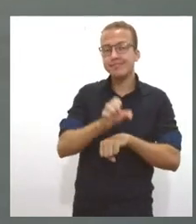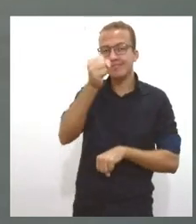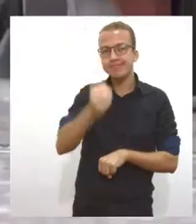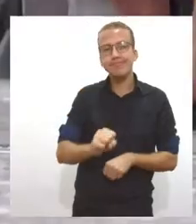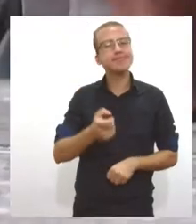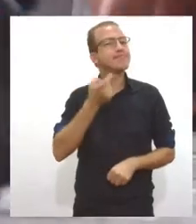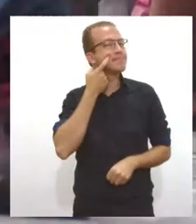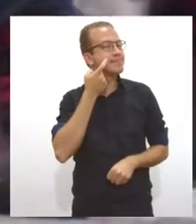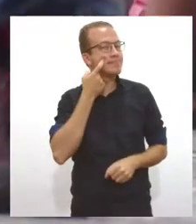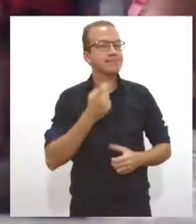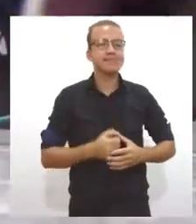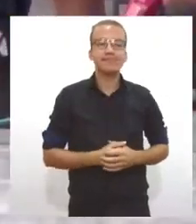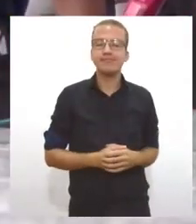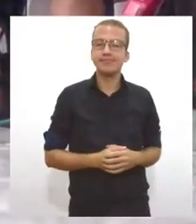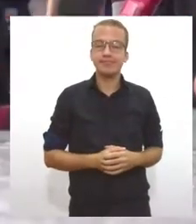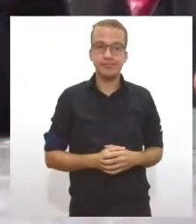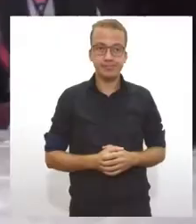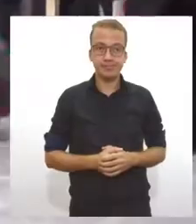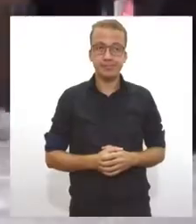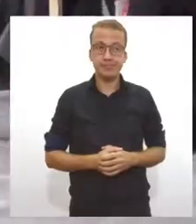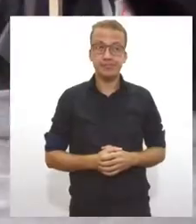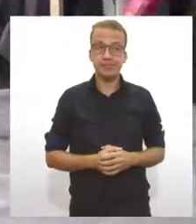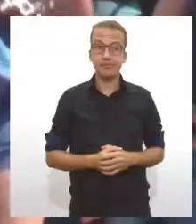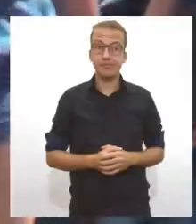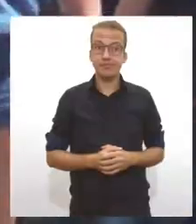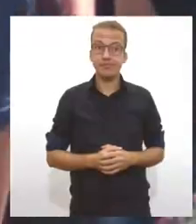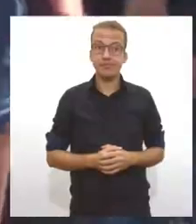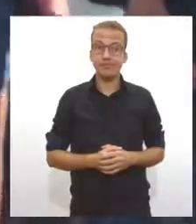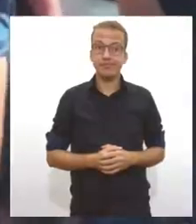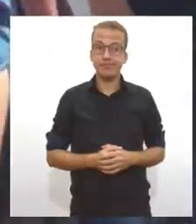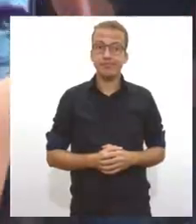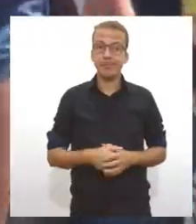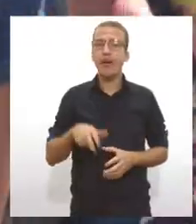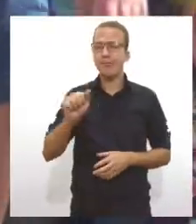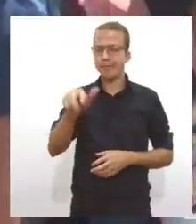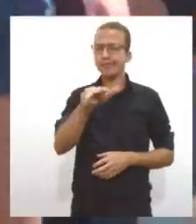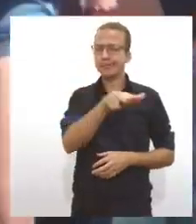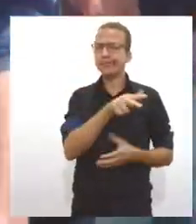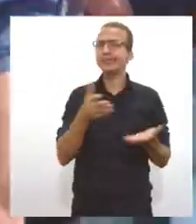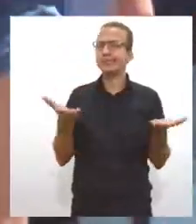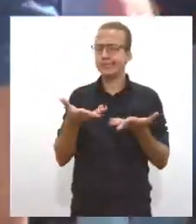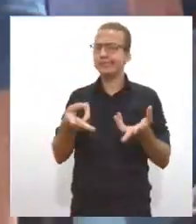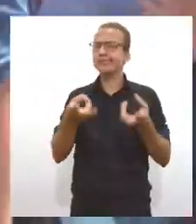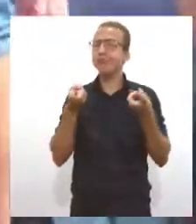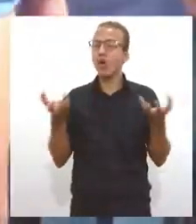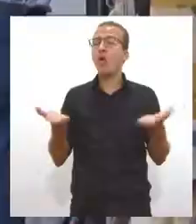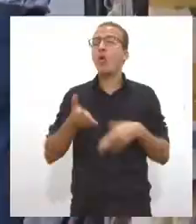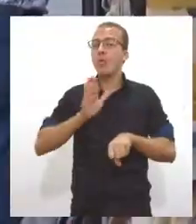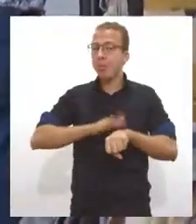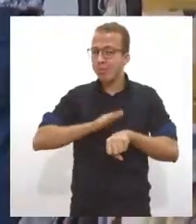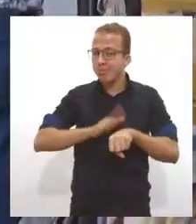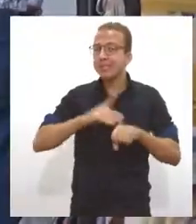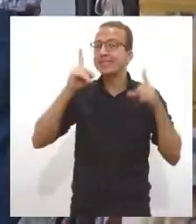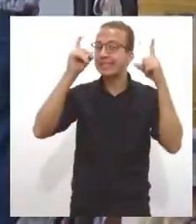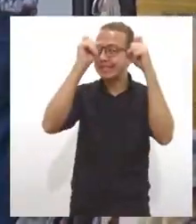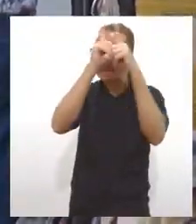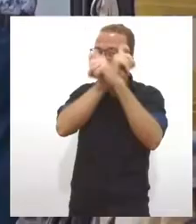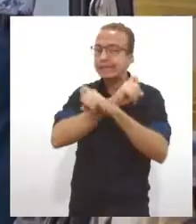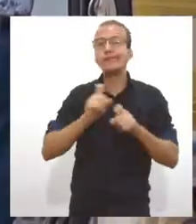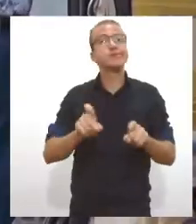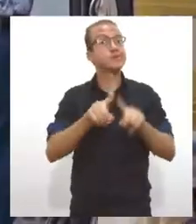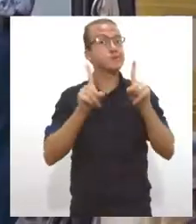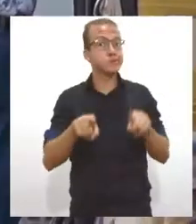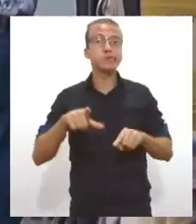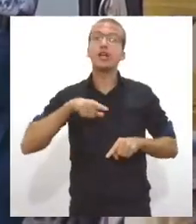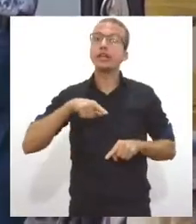Não há como negar que vivemos tempos difíceis e de muitas incertezas. A chegada da